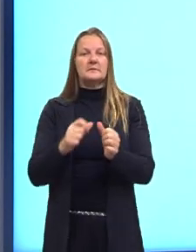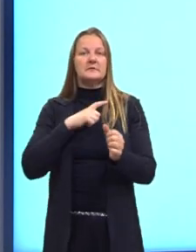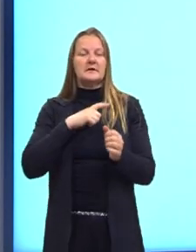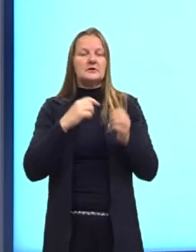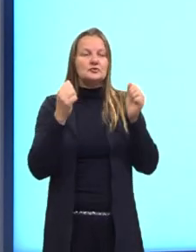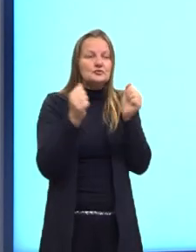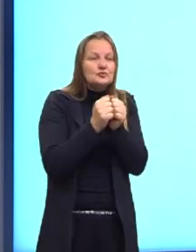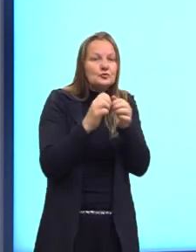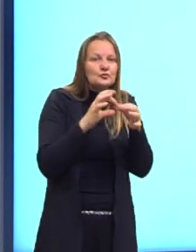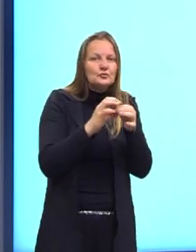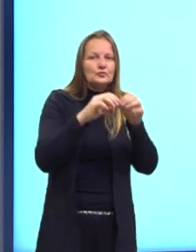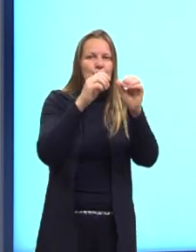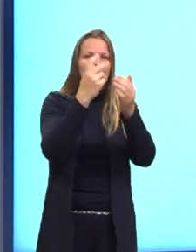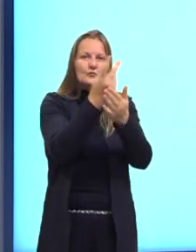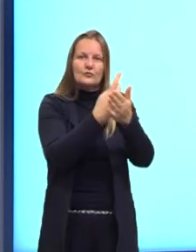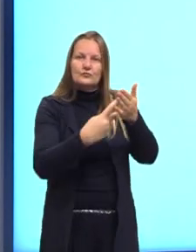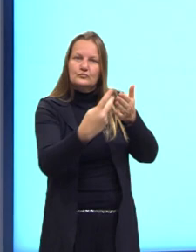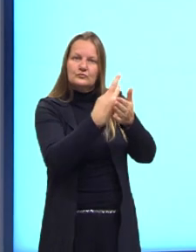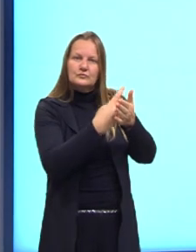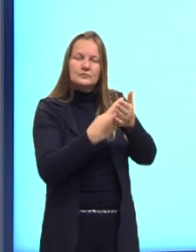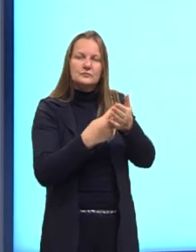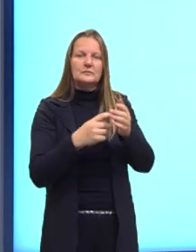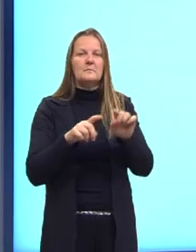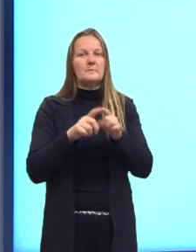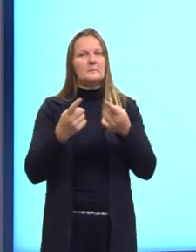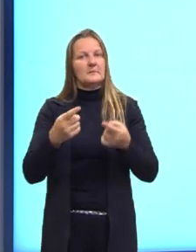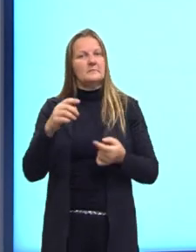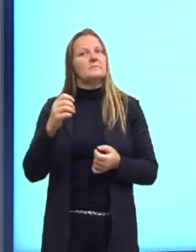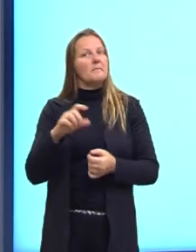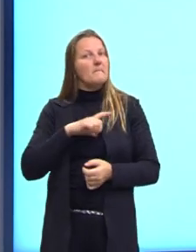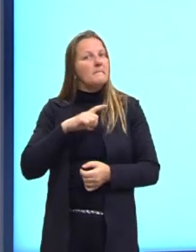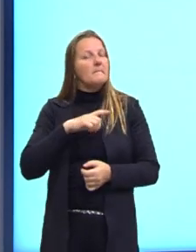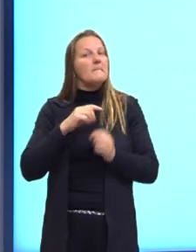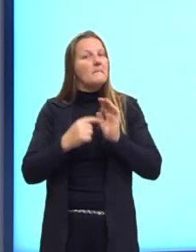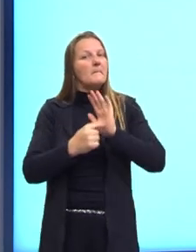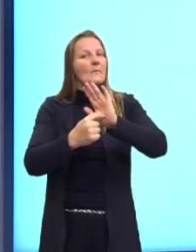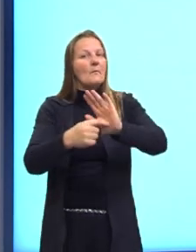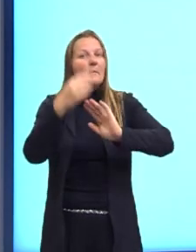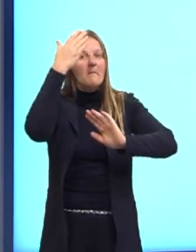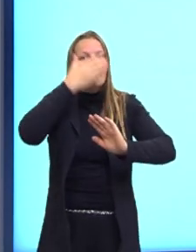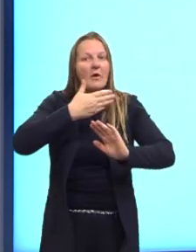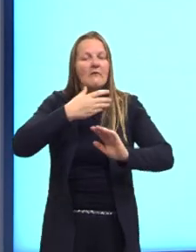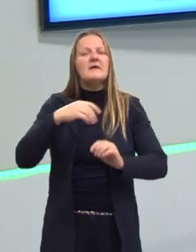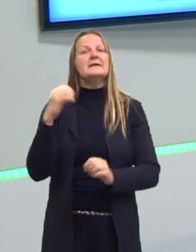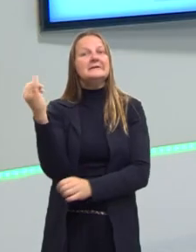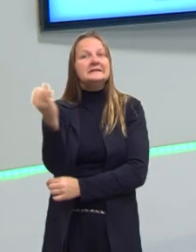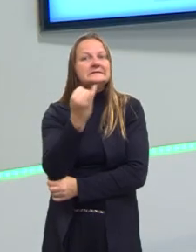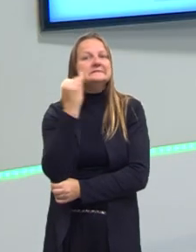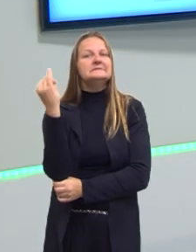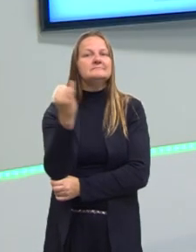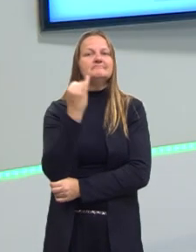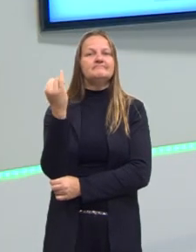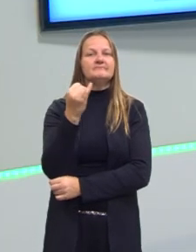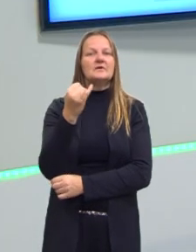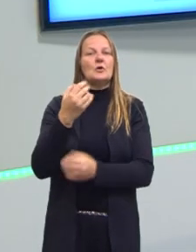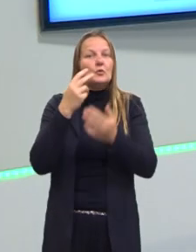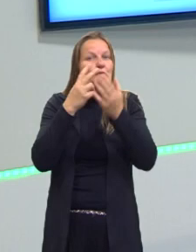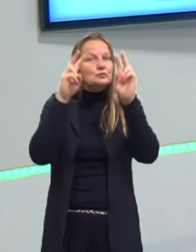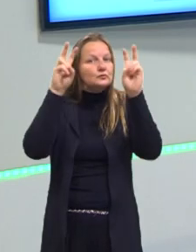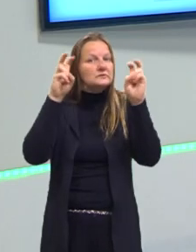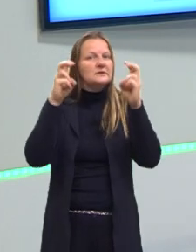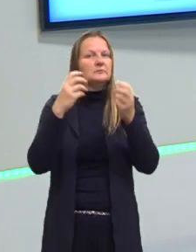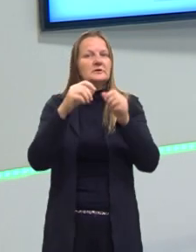tenha de fato uma imagem ali ilustrando. Mas isso nos mostra a relevância de se estudar o